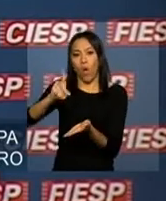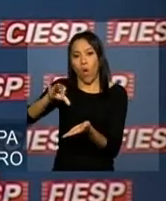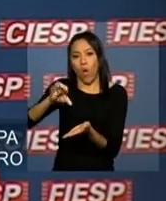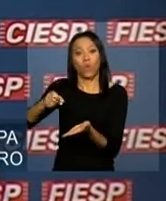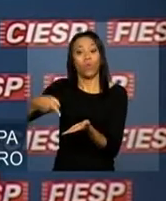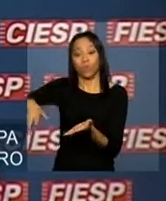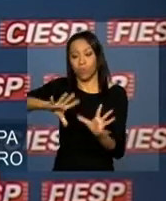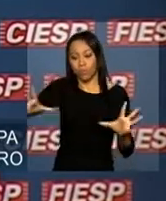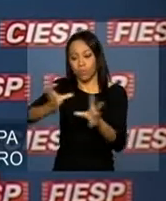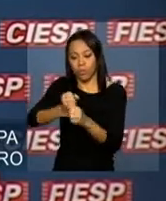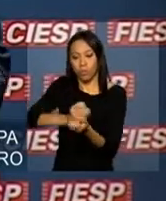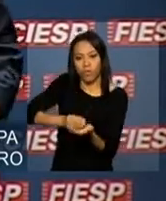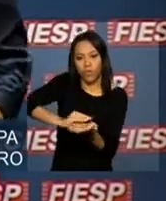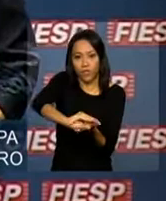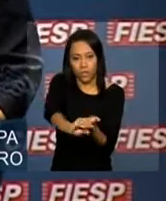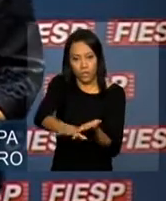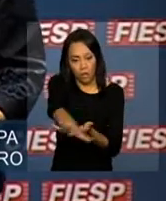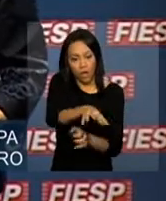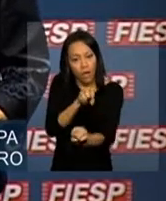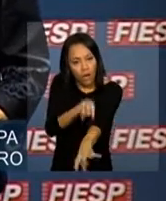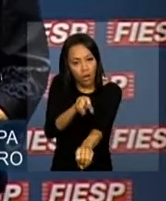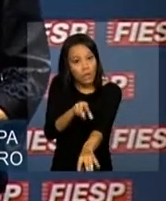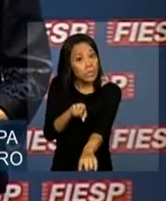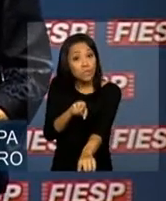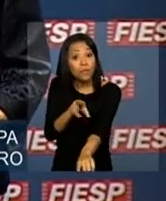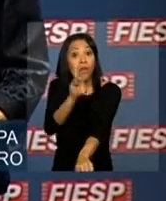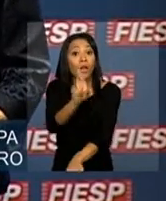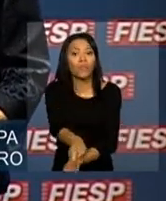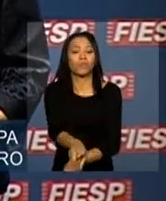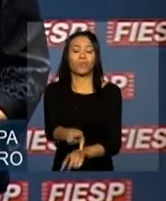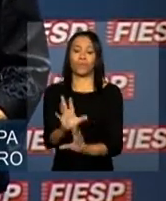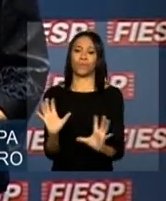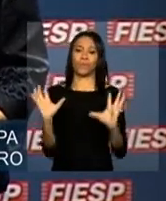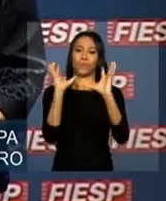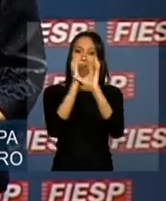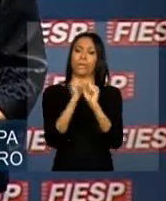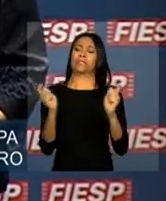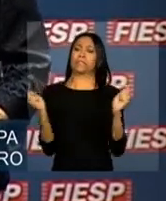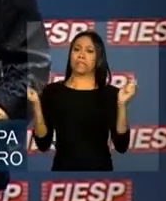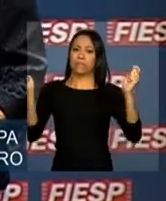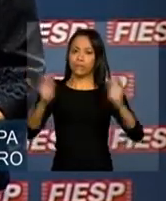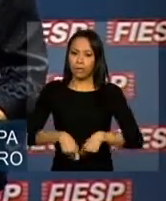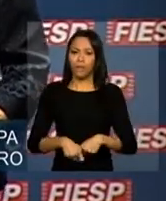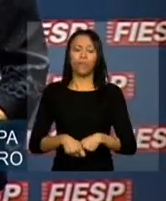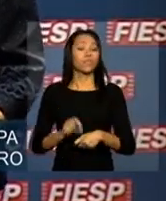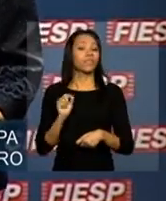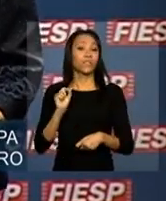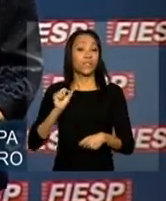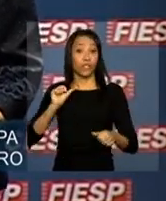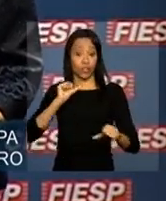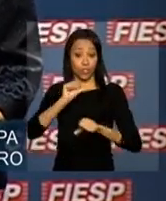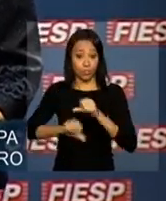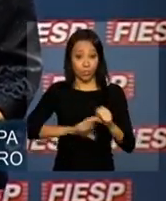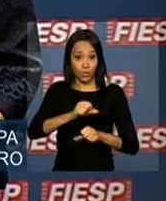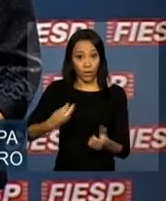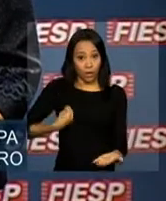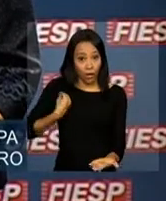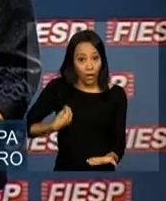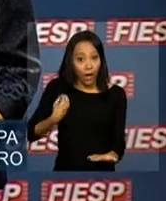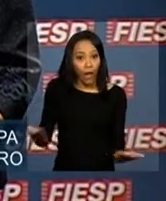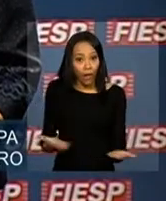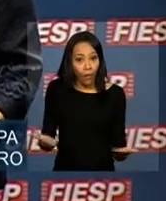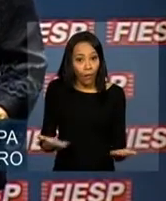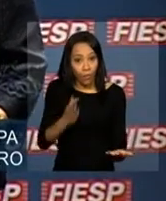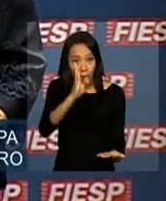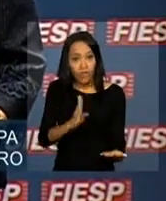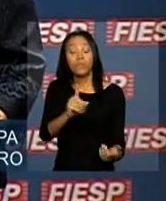educação. isso resultará num montante capaz de mudar o presente e o futuro do